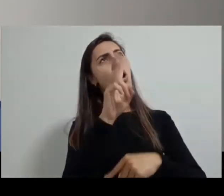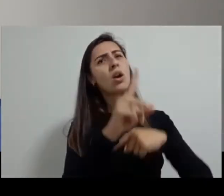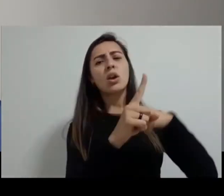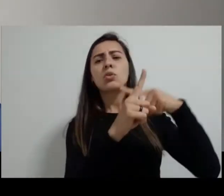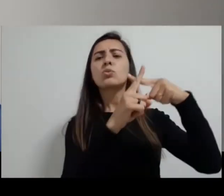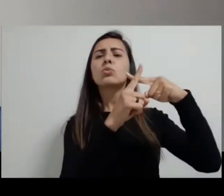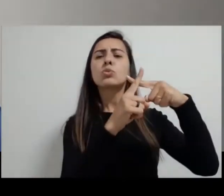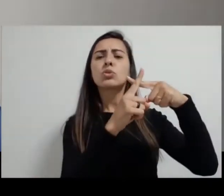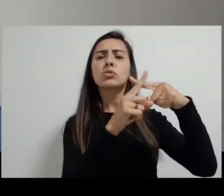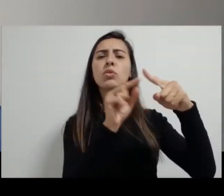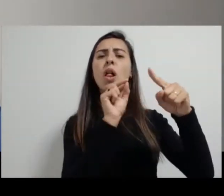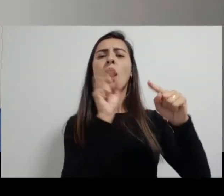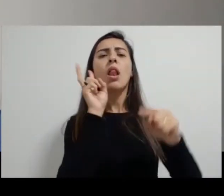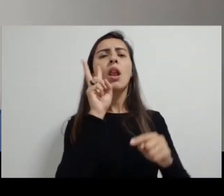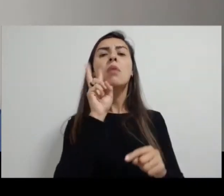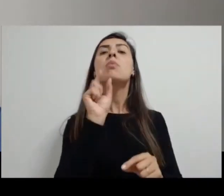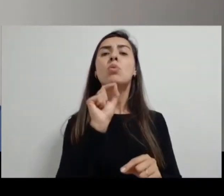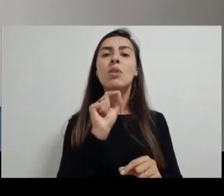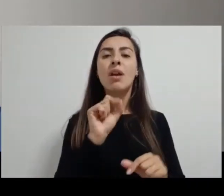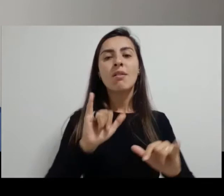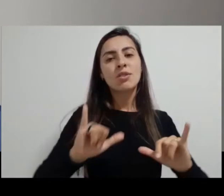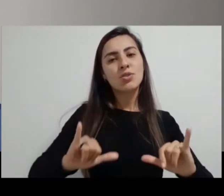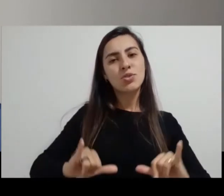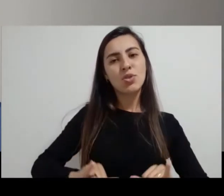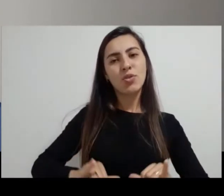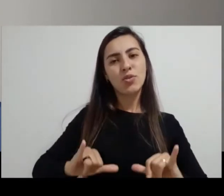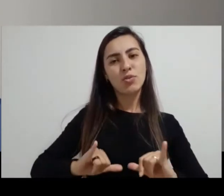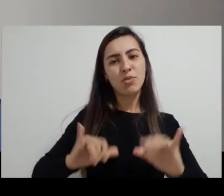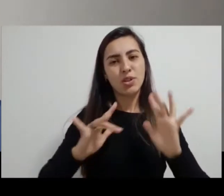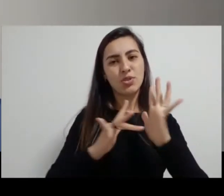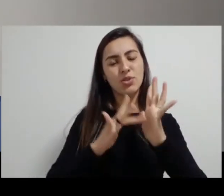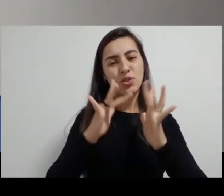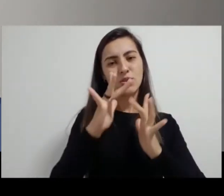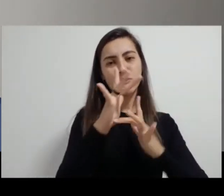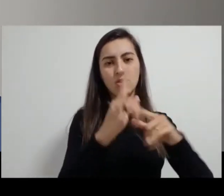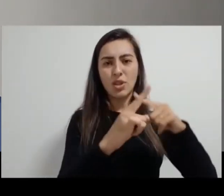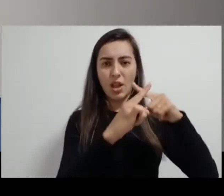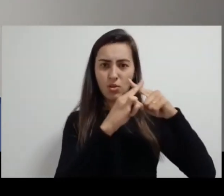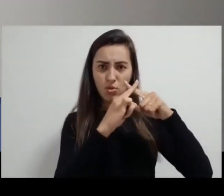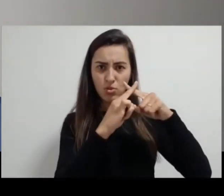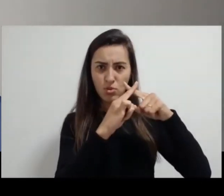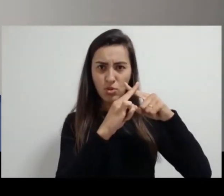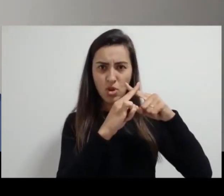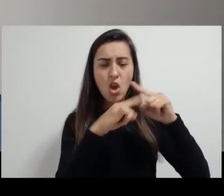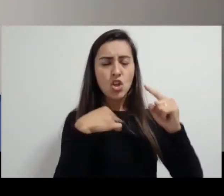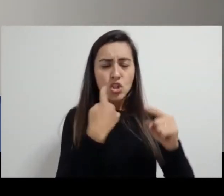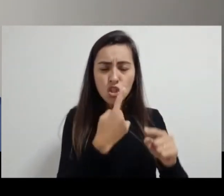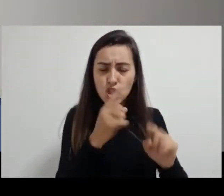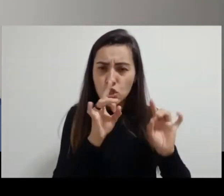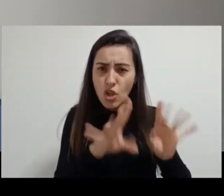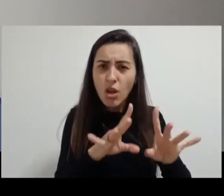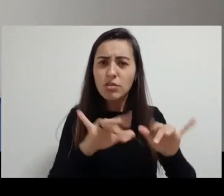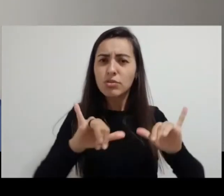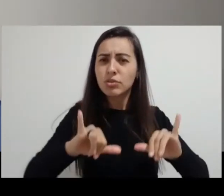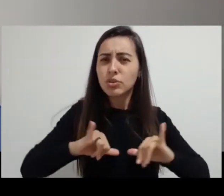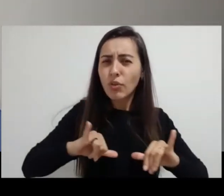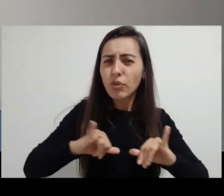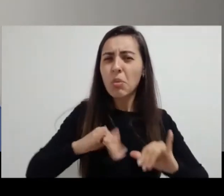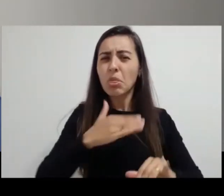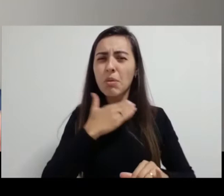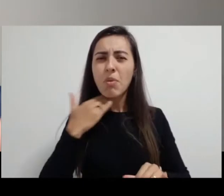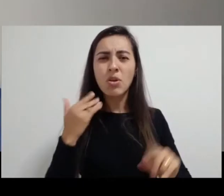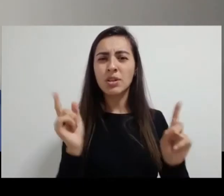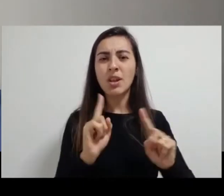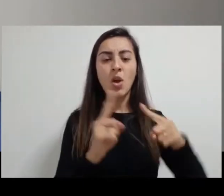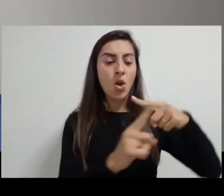crucifixo, recordamos do sofrimento de Jesus na cruz, mas não paramos no sofrimento. Lembramos que a cruz é